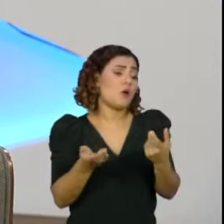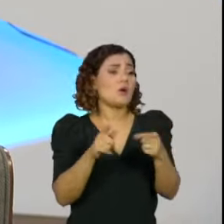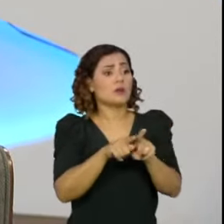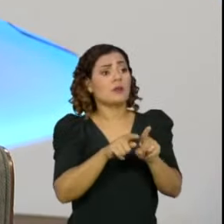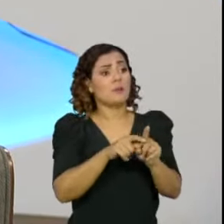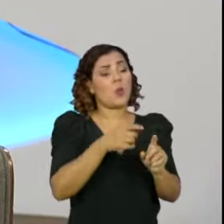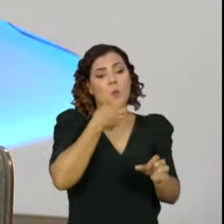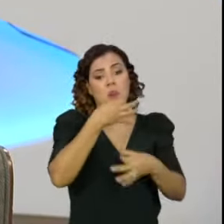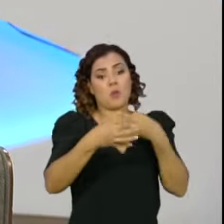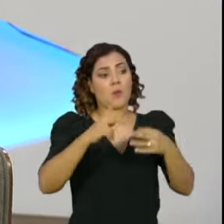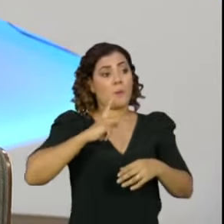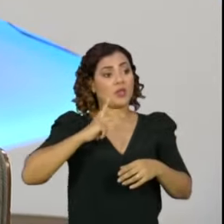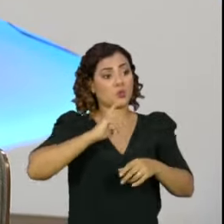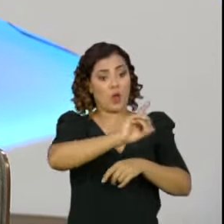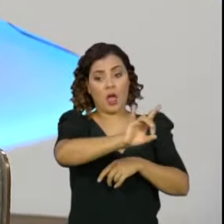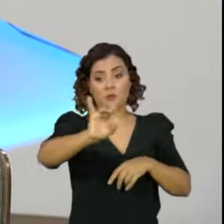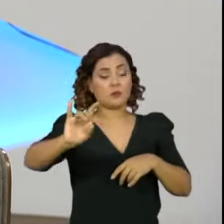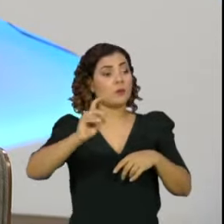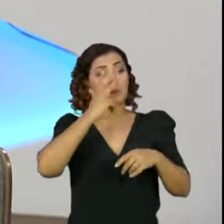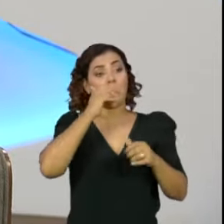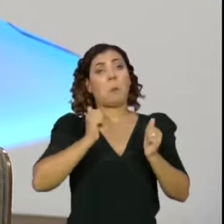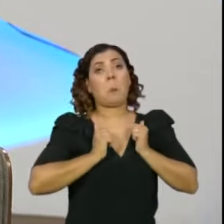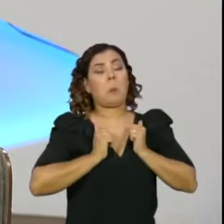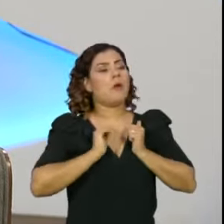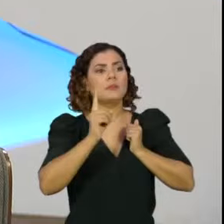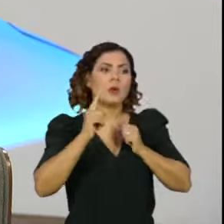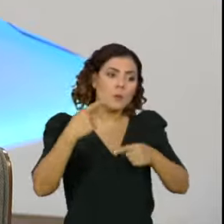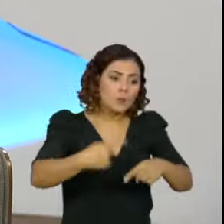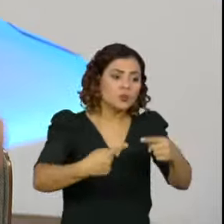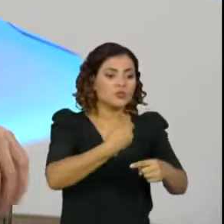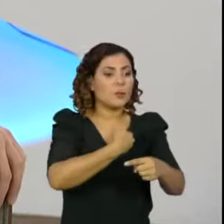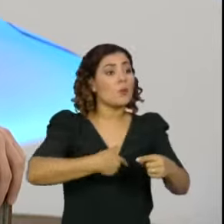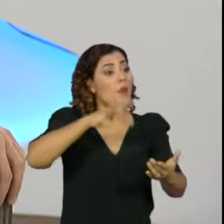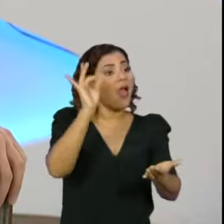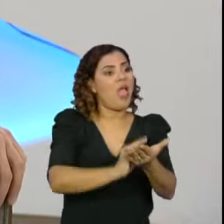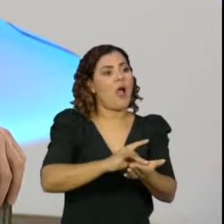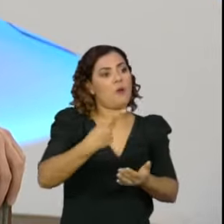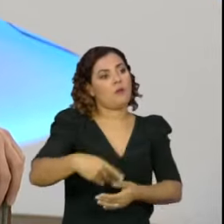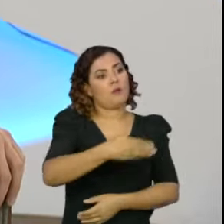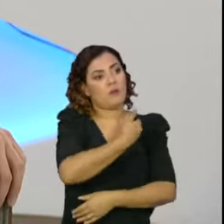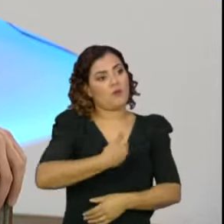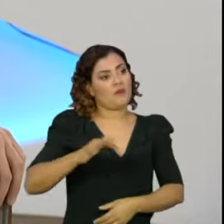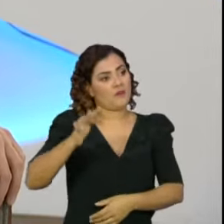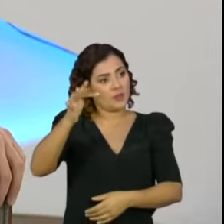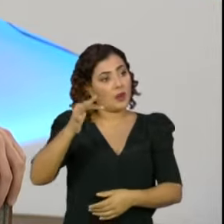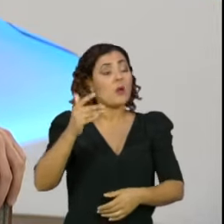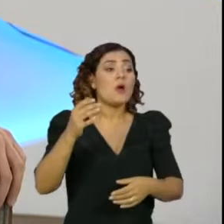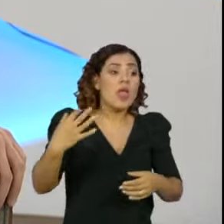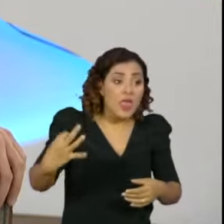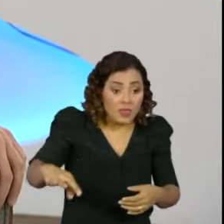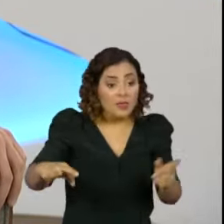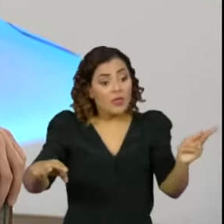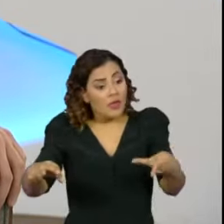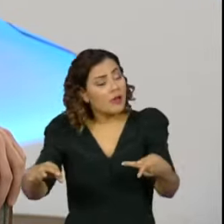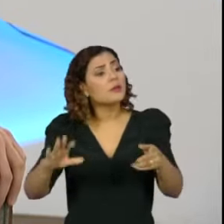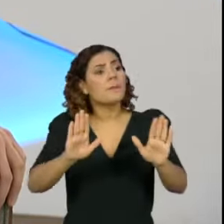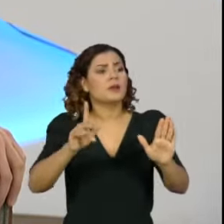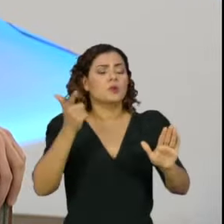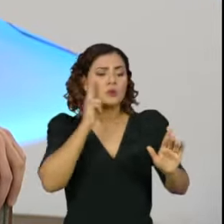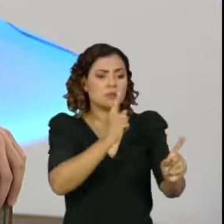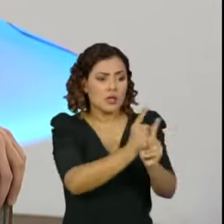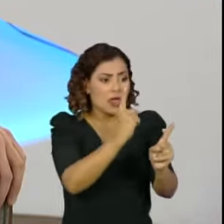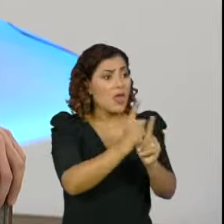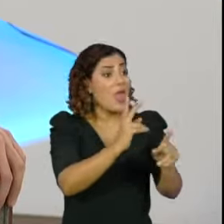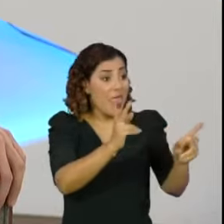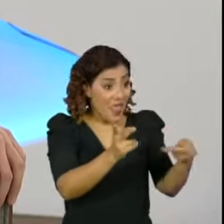individuais, pessoais e nós entrarmos no que são as políticas públicas reais do governo federal. Com erros e acertos, nós temos que identificar os erros